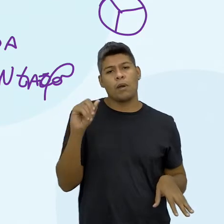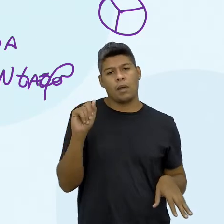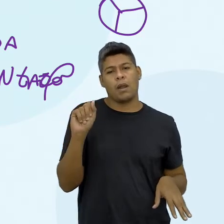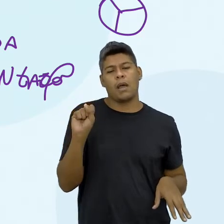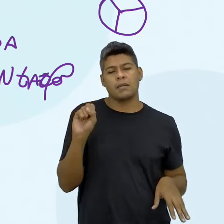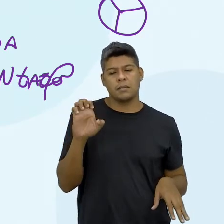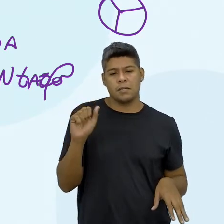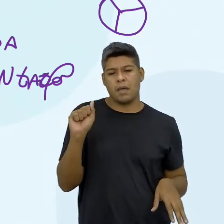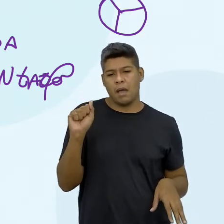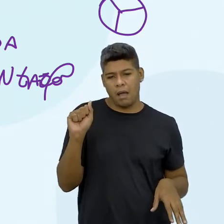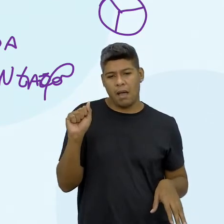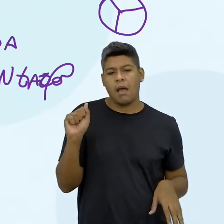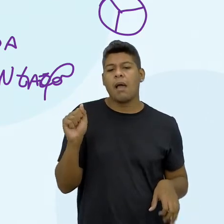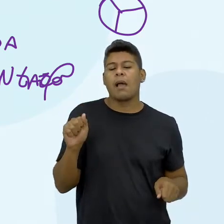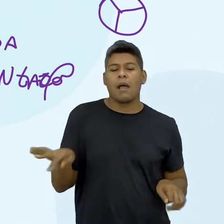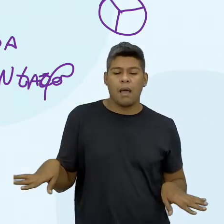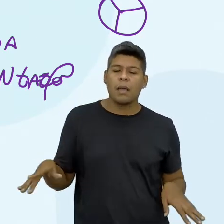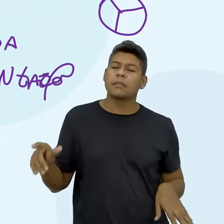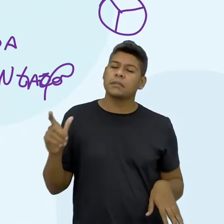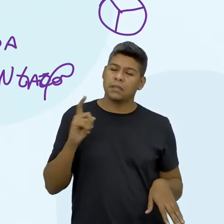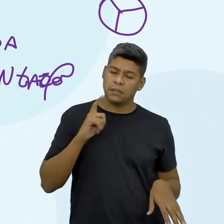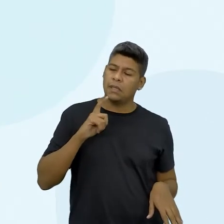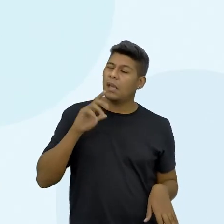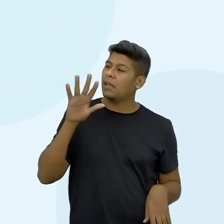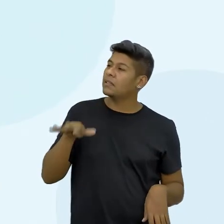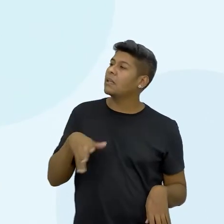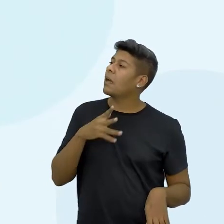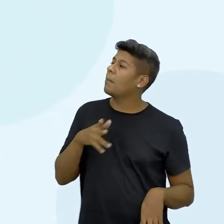essa tabela está no nosso material de apoio.